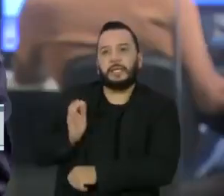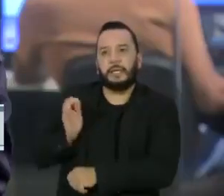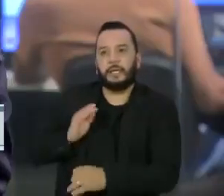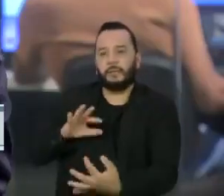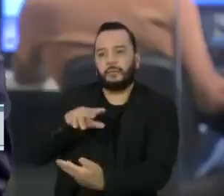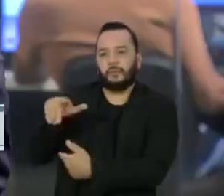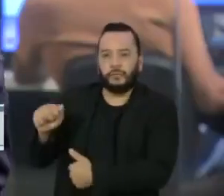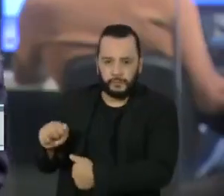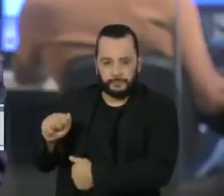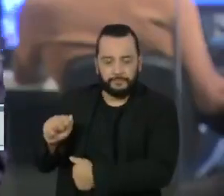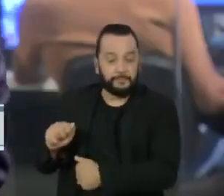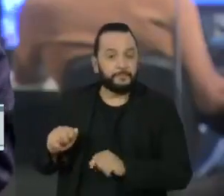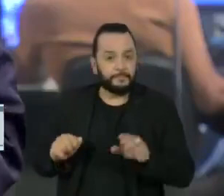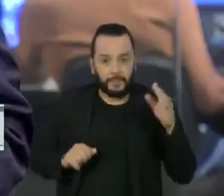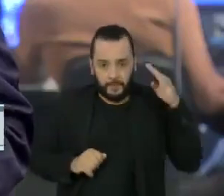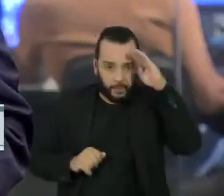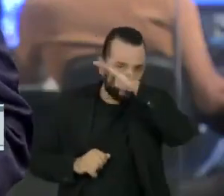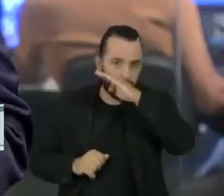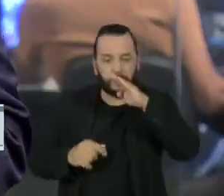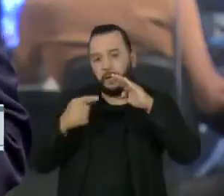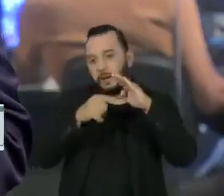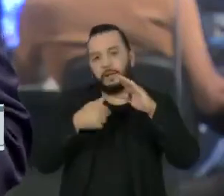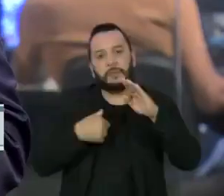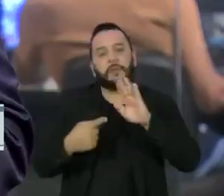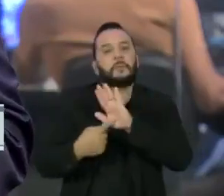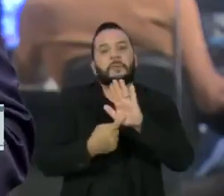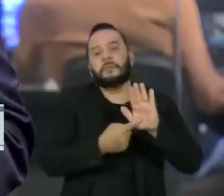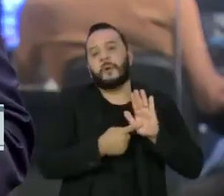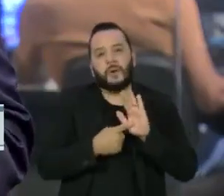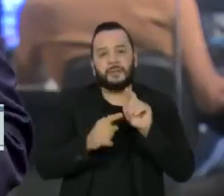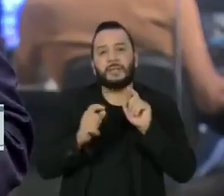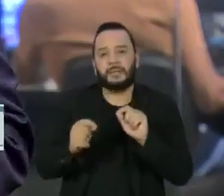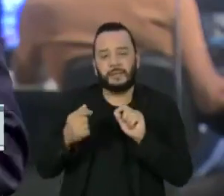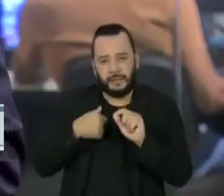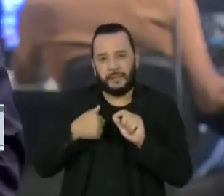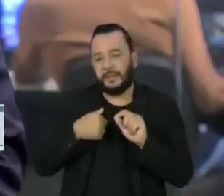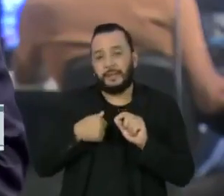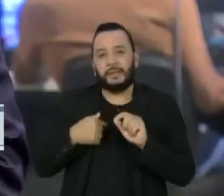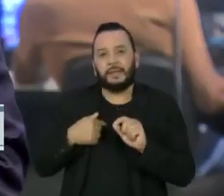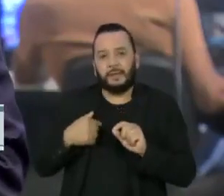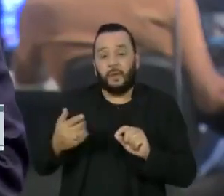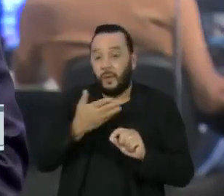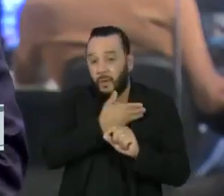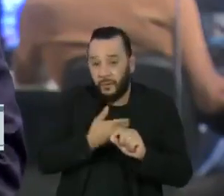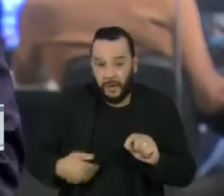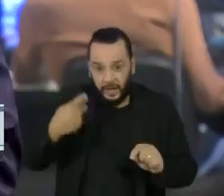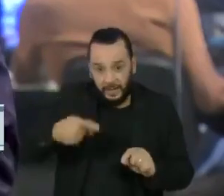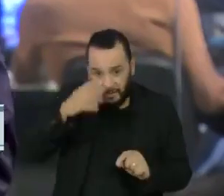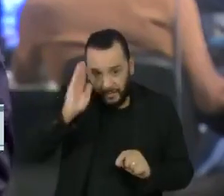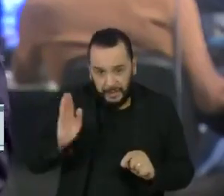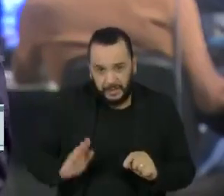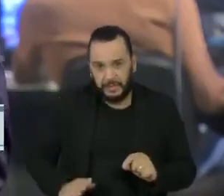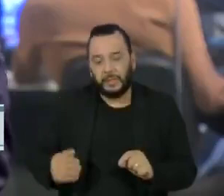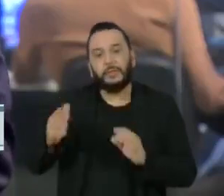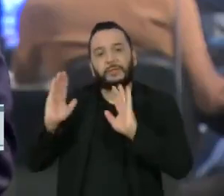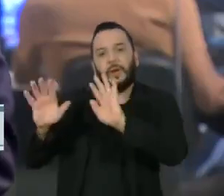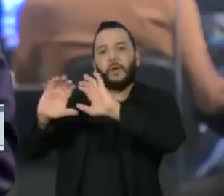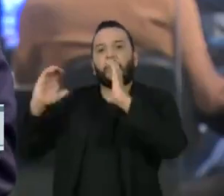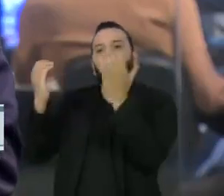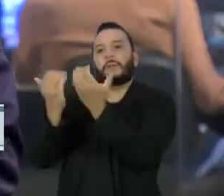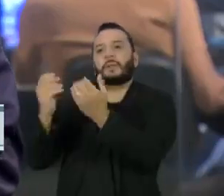A agenda presidencial denuncia o grau de isolamento do governo brasileiro em relação à comunidade internacional.